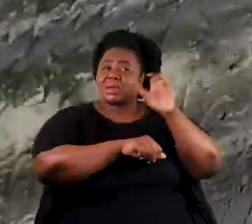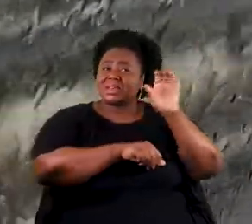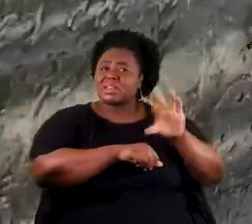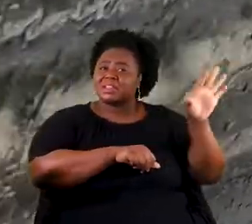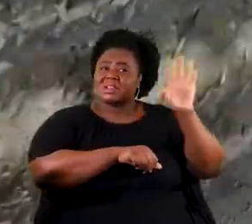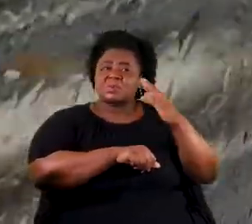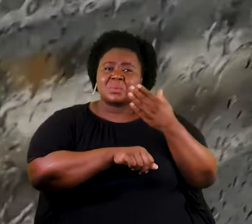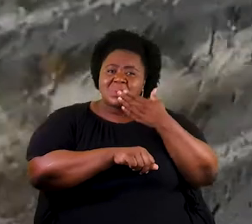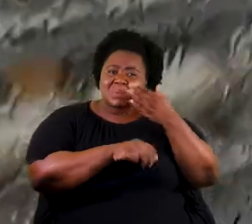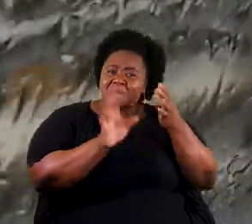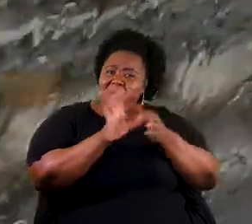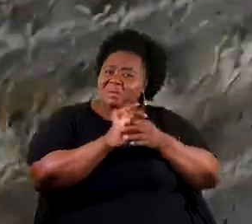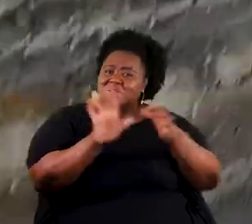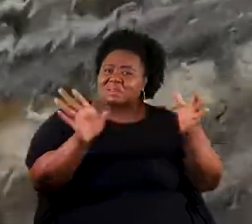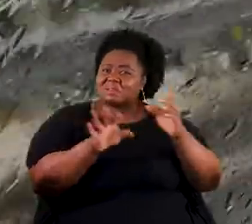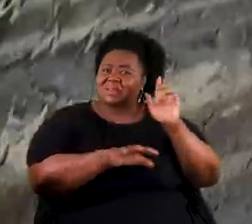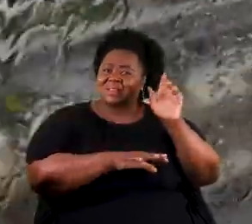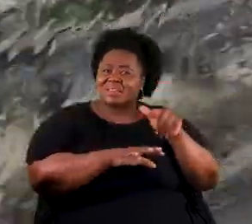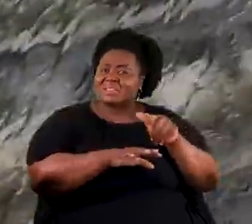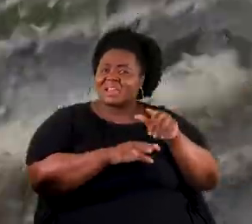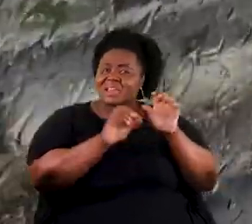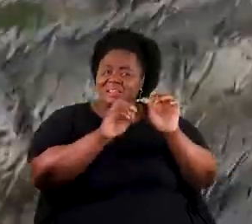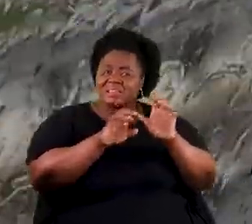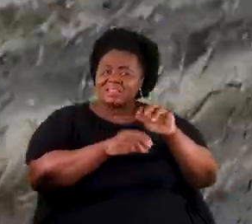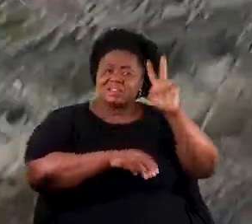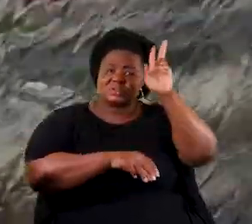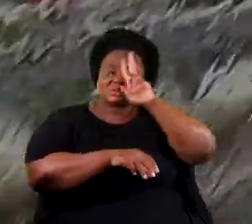Que independência é essa, ensino de história?